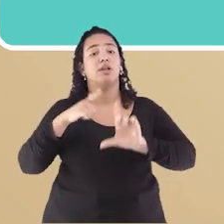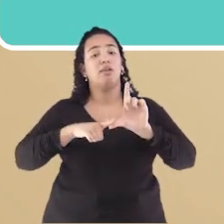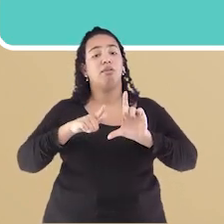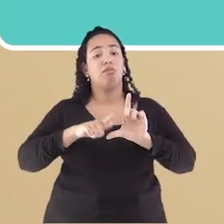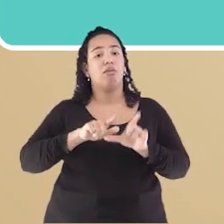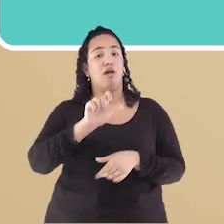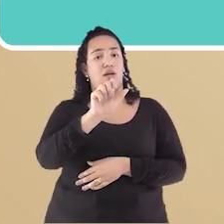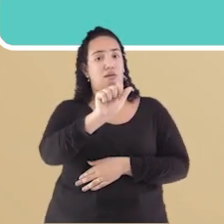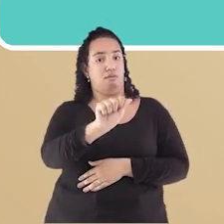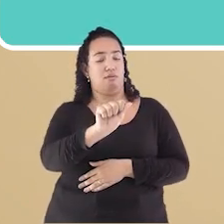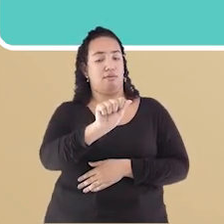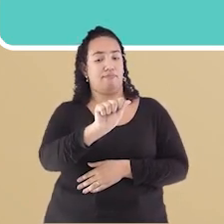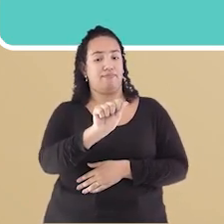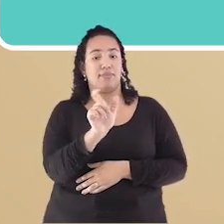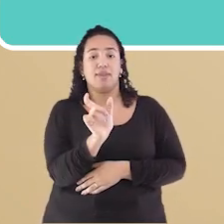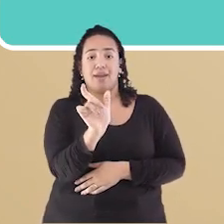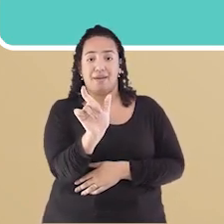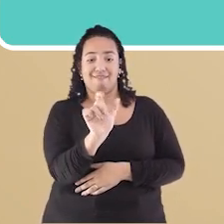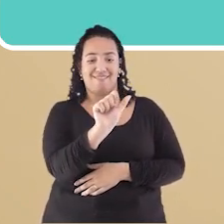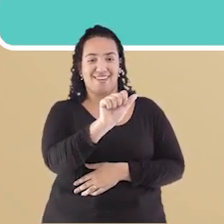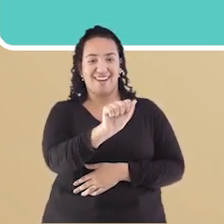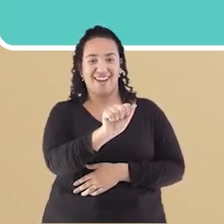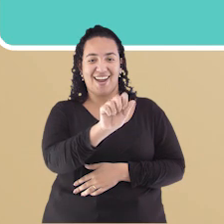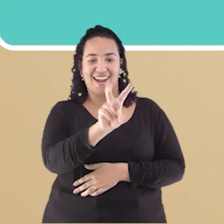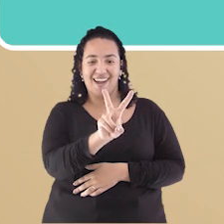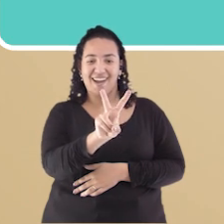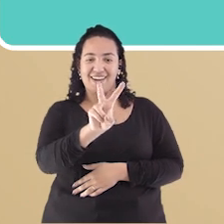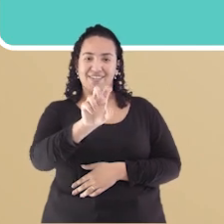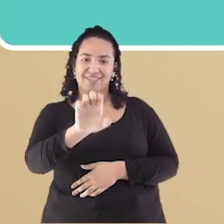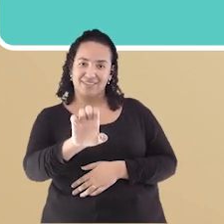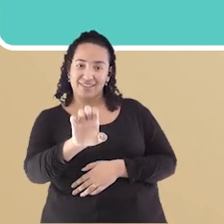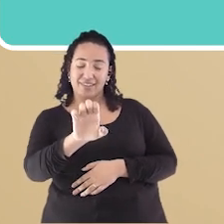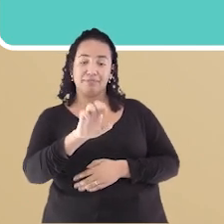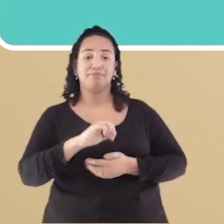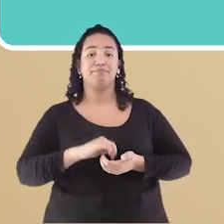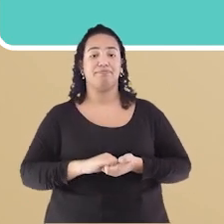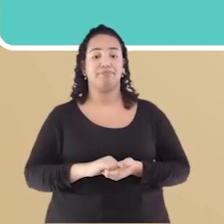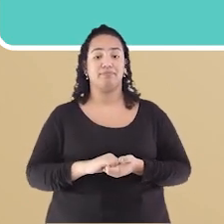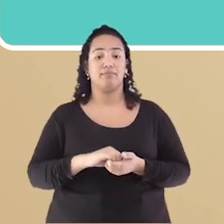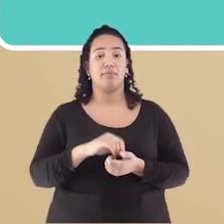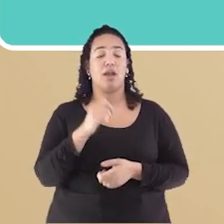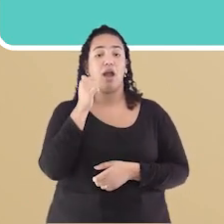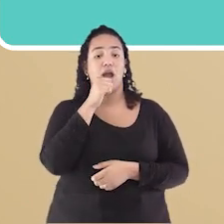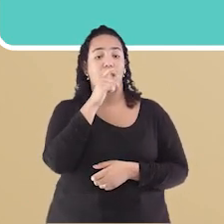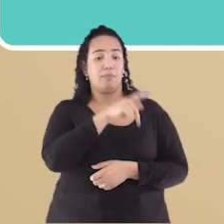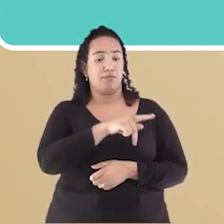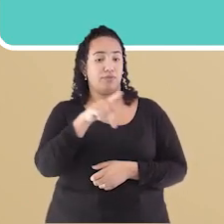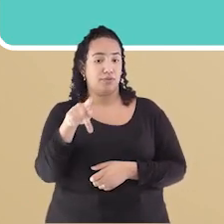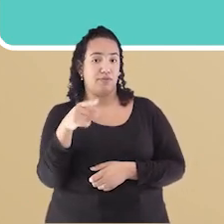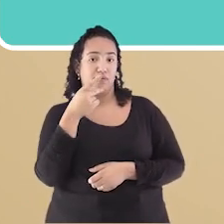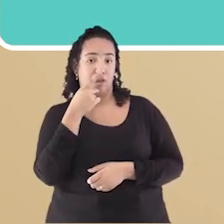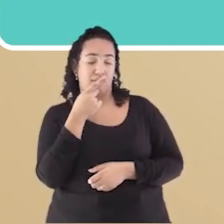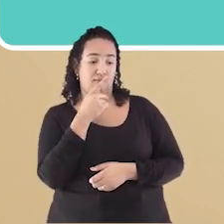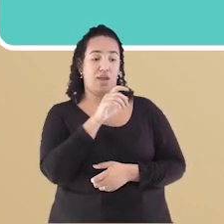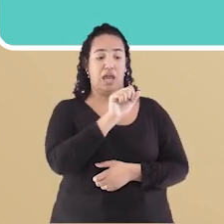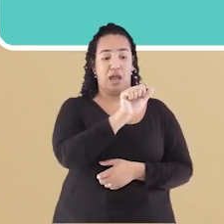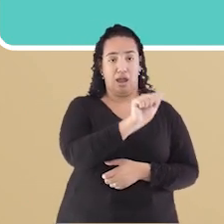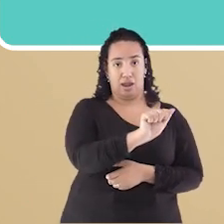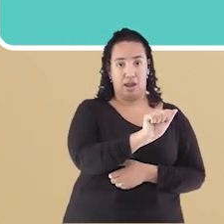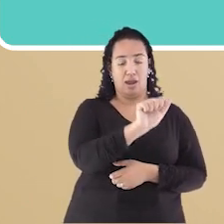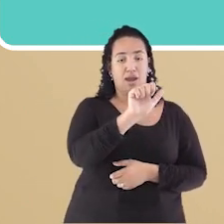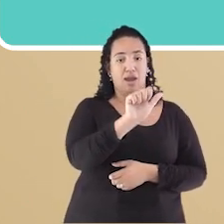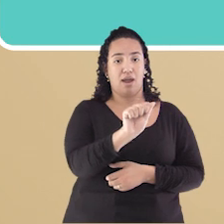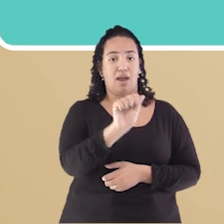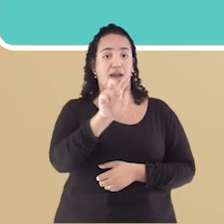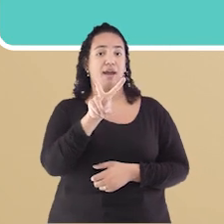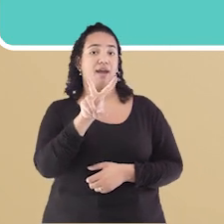A E a palavra AVE Ela falava A AVE E as crianças